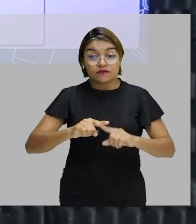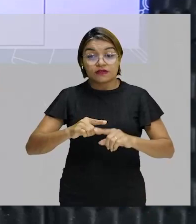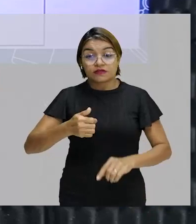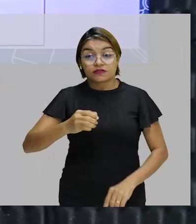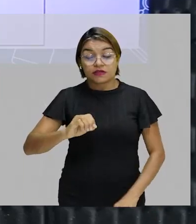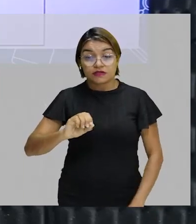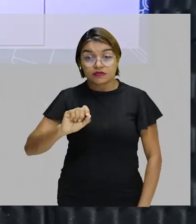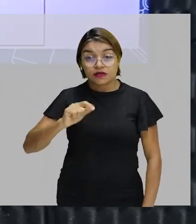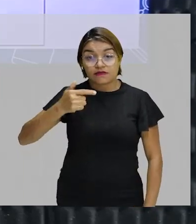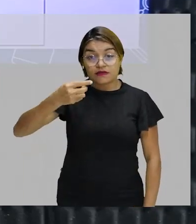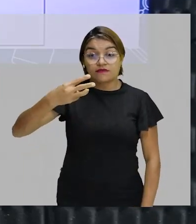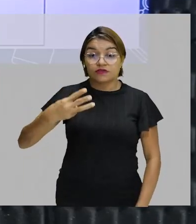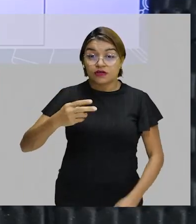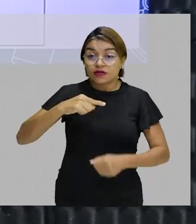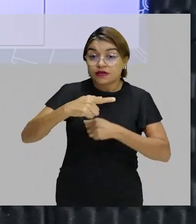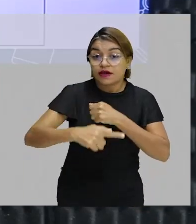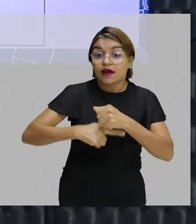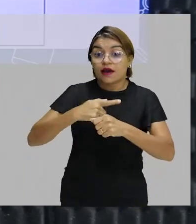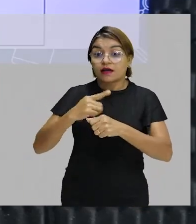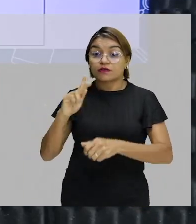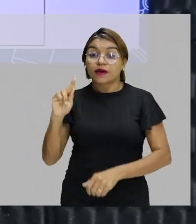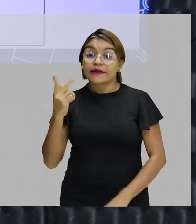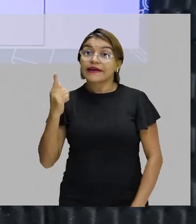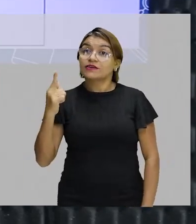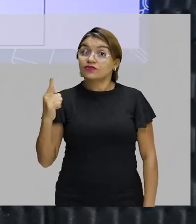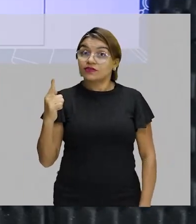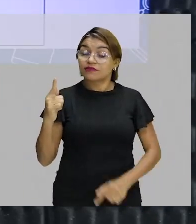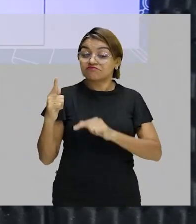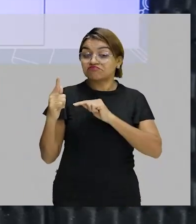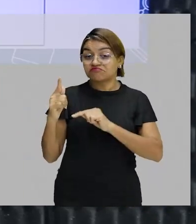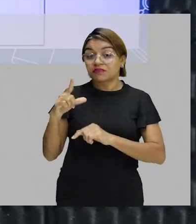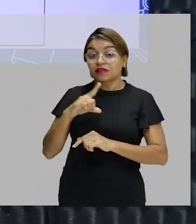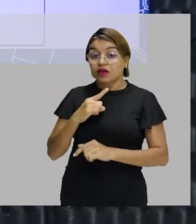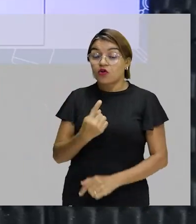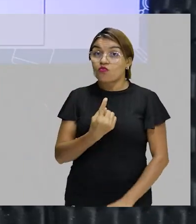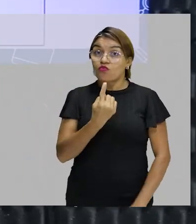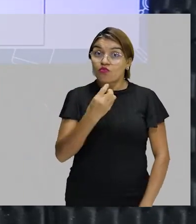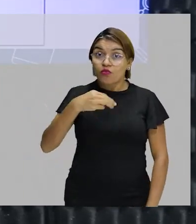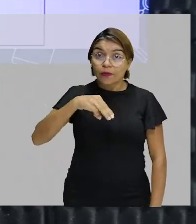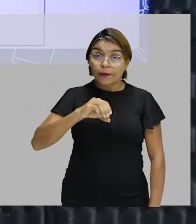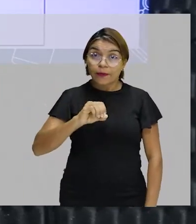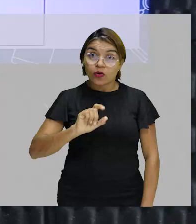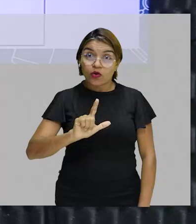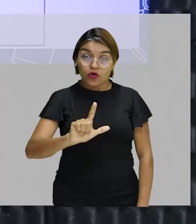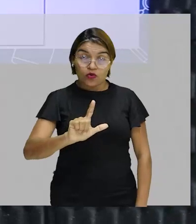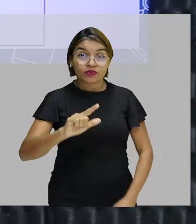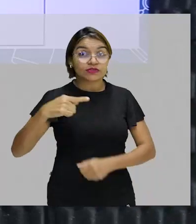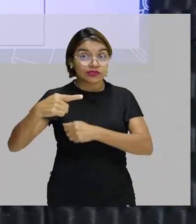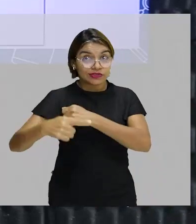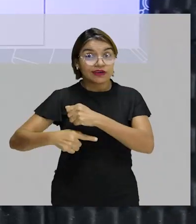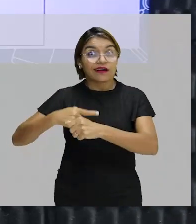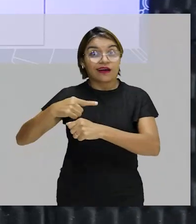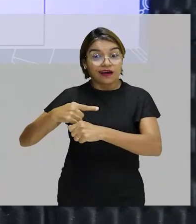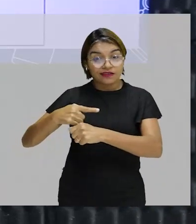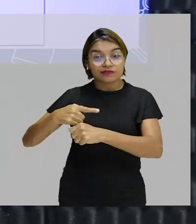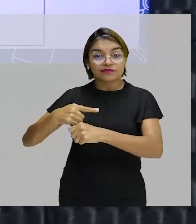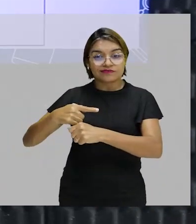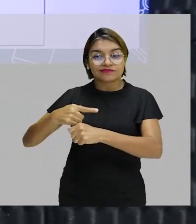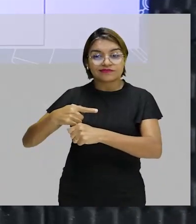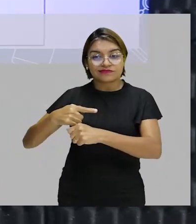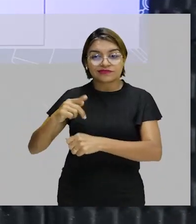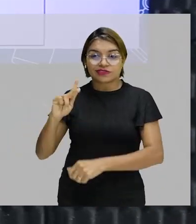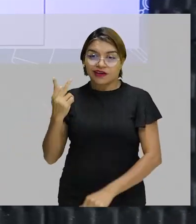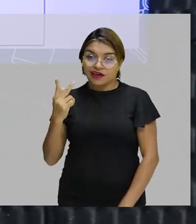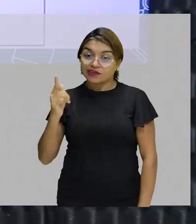23 átomos de mercúrio, ok? Nós vamos ter 1 mol de átomos de mercúrio. Show?